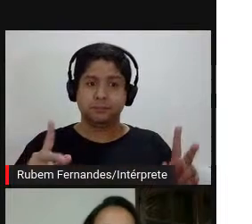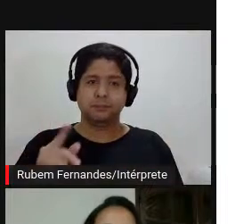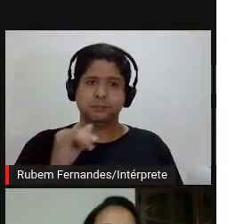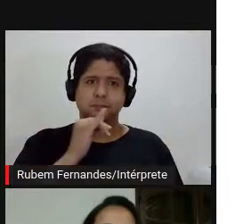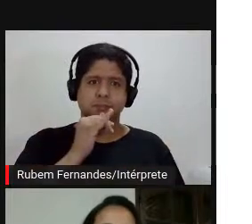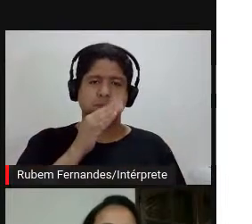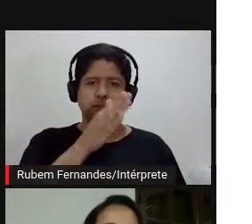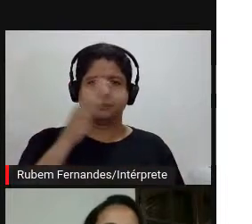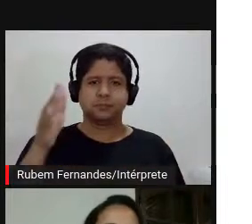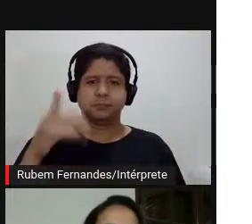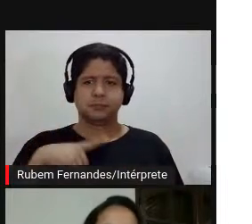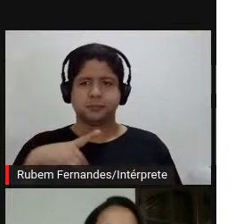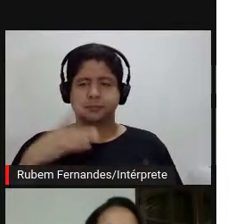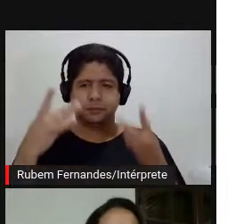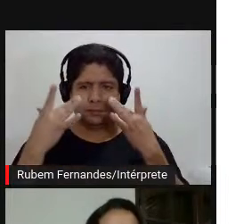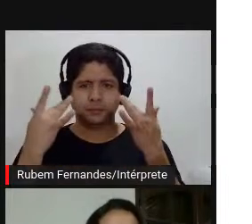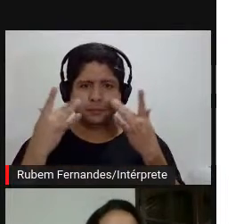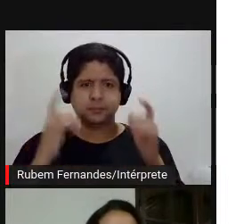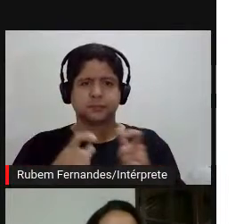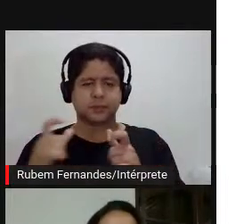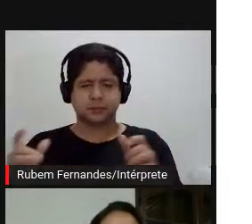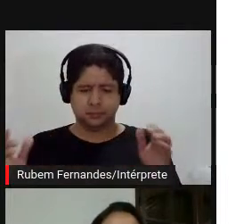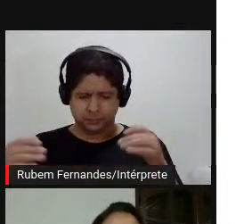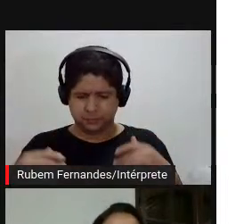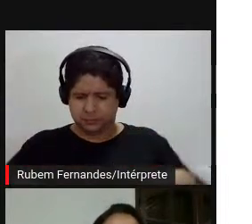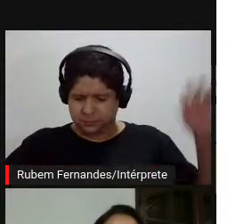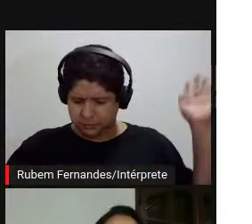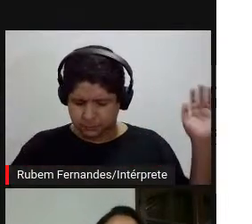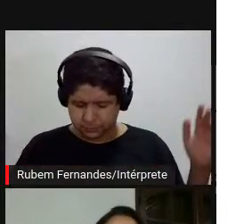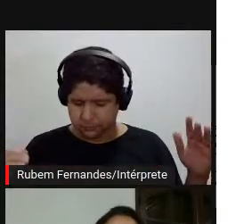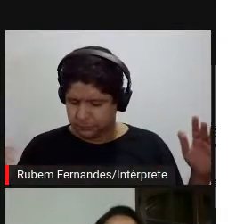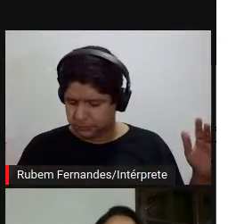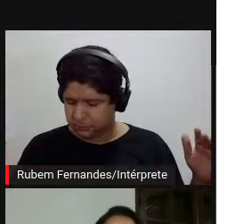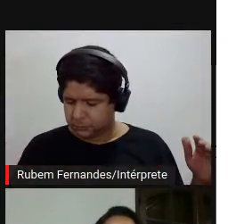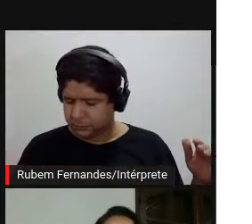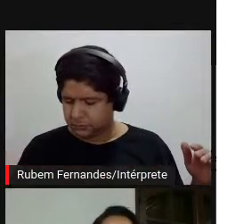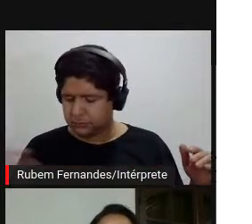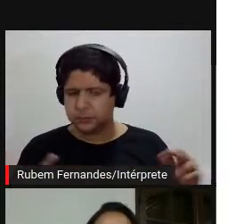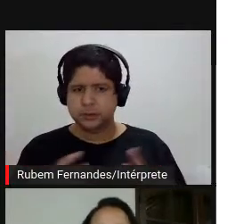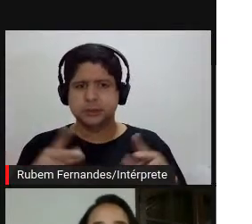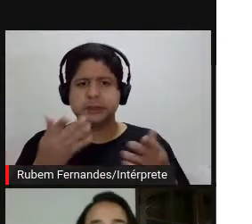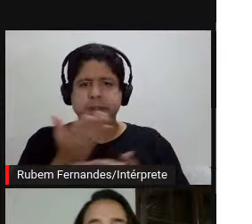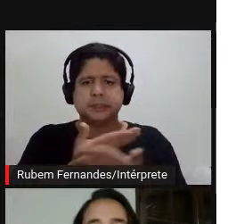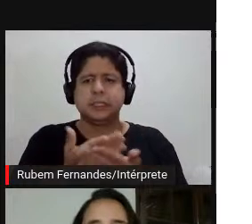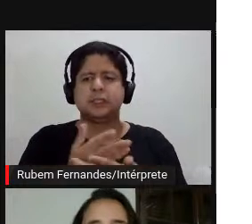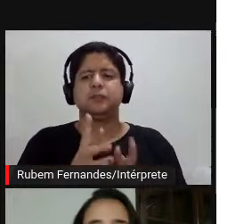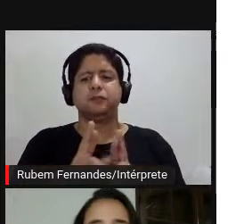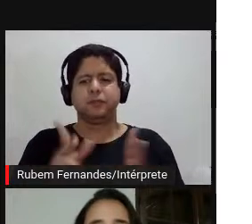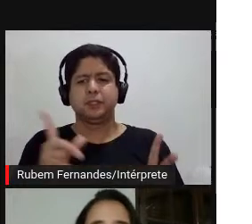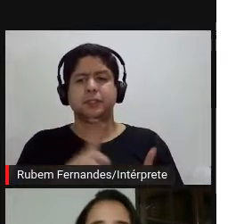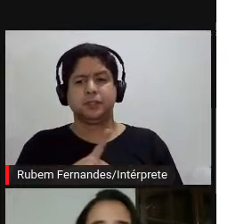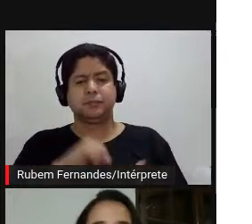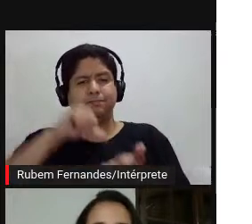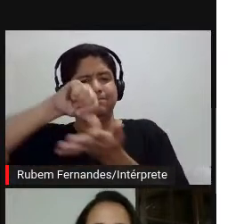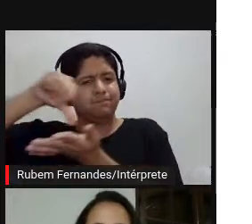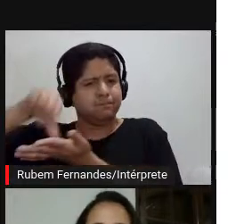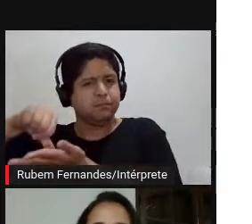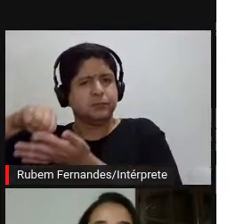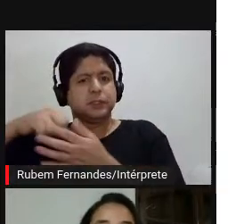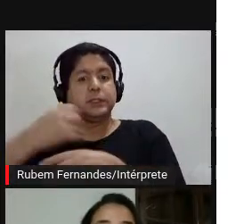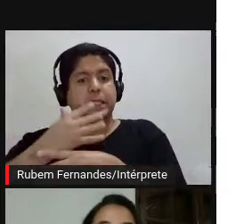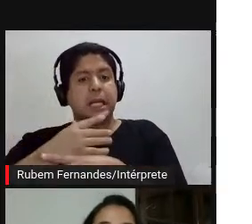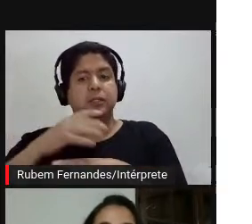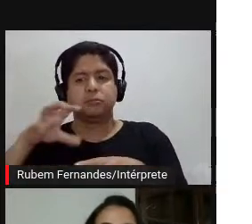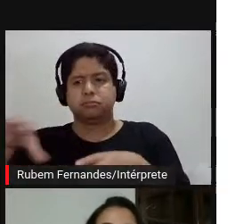numa exposição num bairro periférico, né, o público já vai mudar, as interações vão mudar, então, isso é muito interessante,